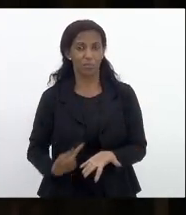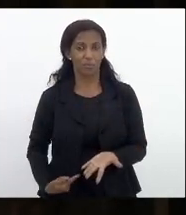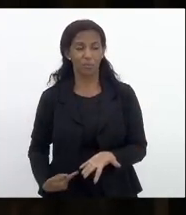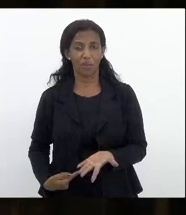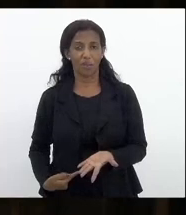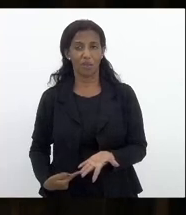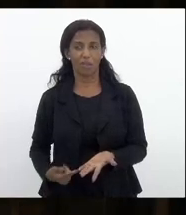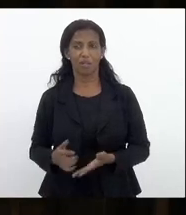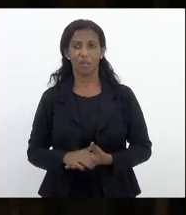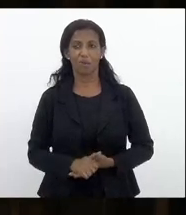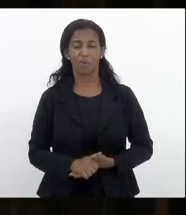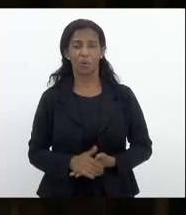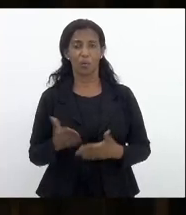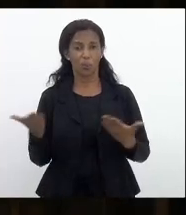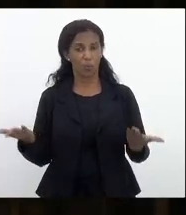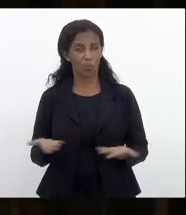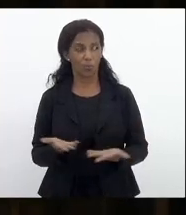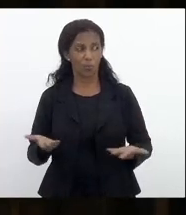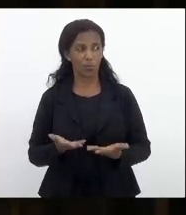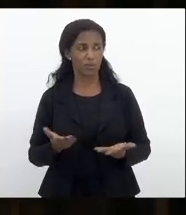qual ele está hoje